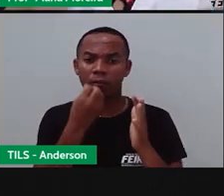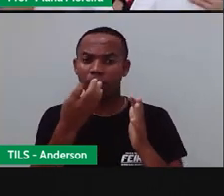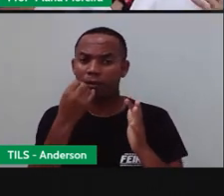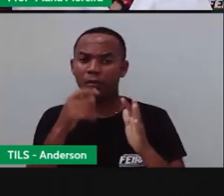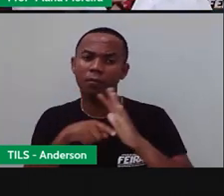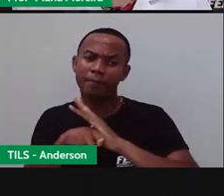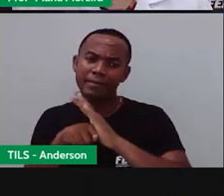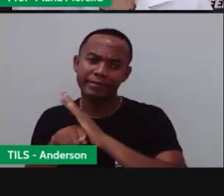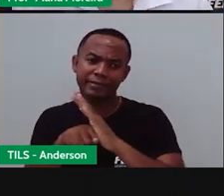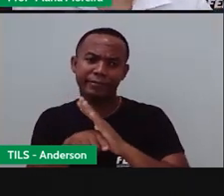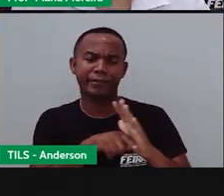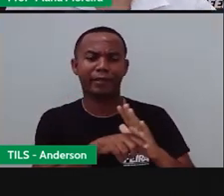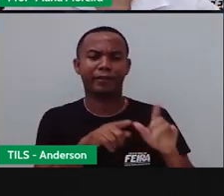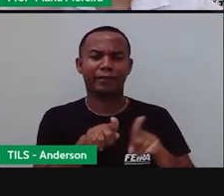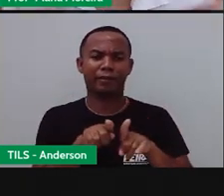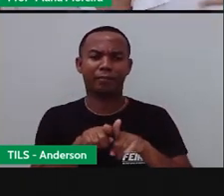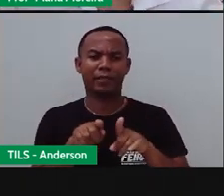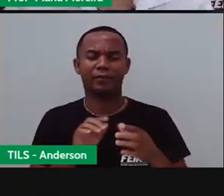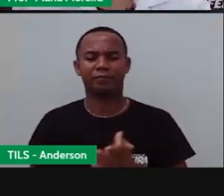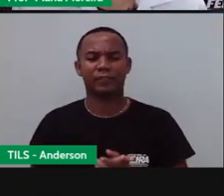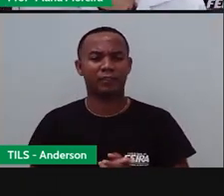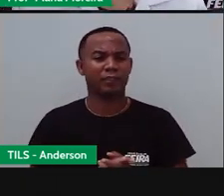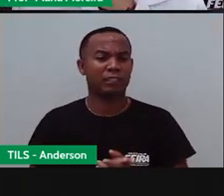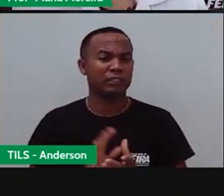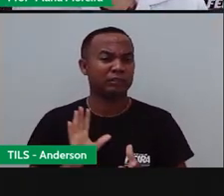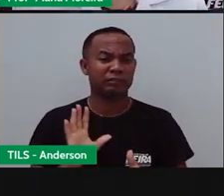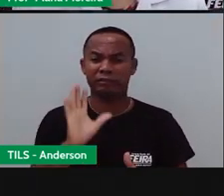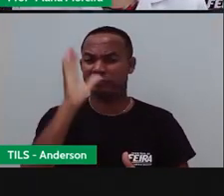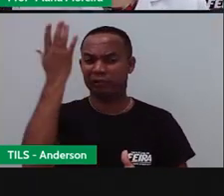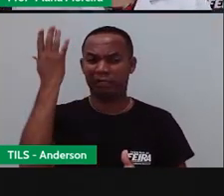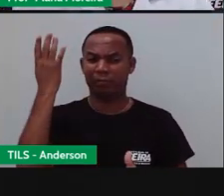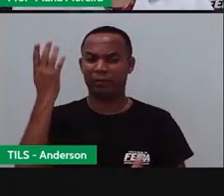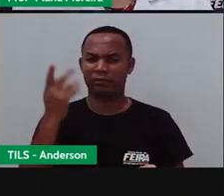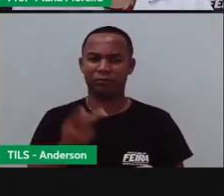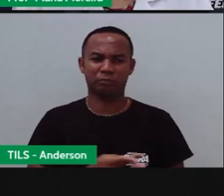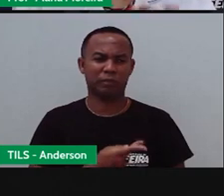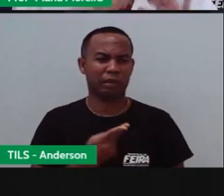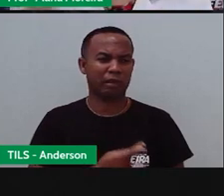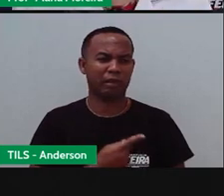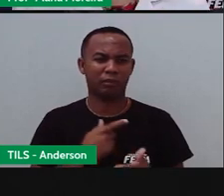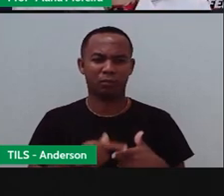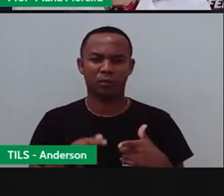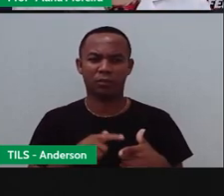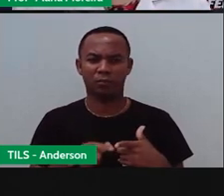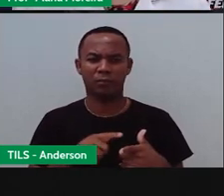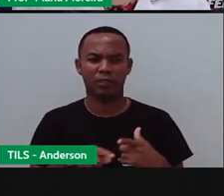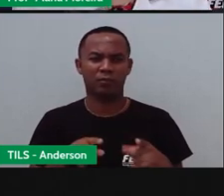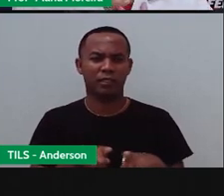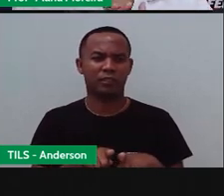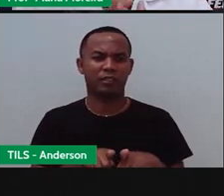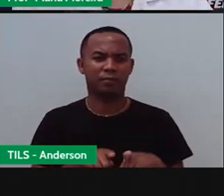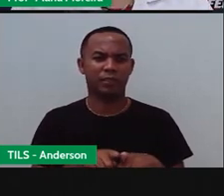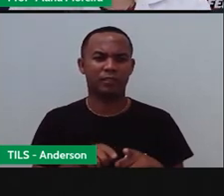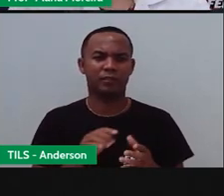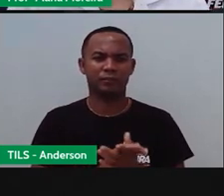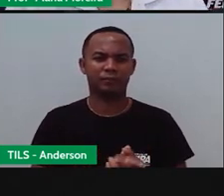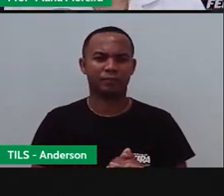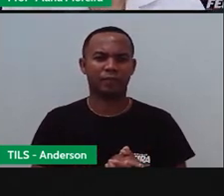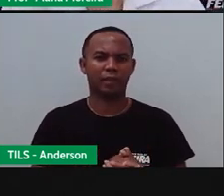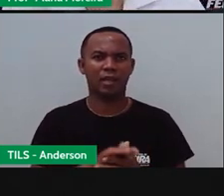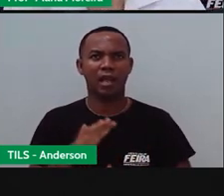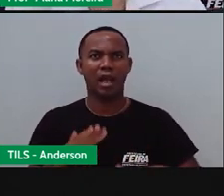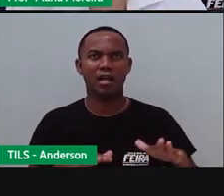Desatento Negligente E acaba acontecendo Uma coisa muito pior Então o importante é o seguinte A pressa Não vai levar a gente a lugar